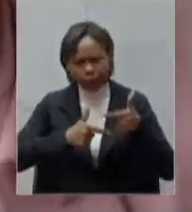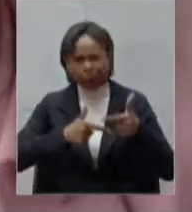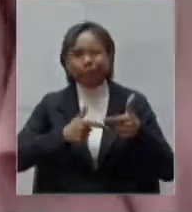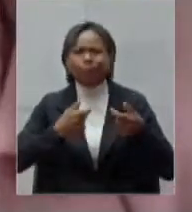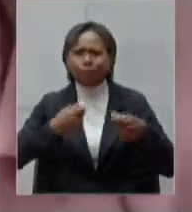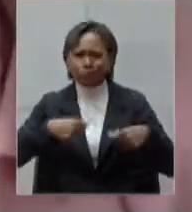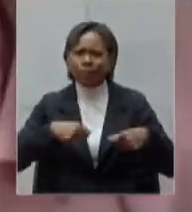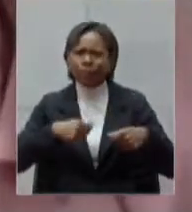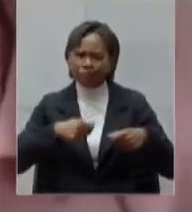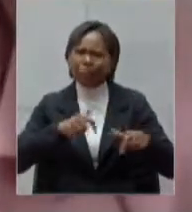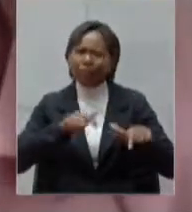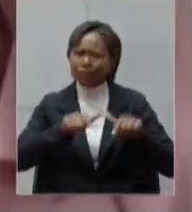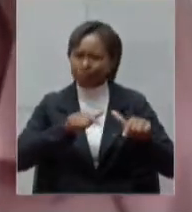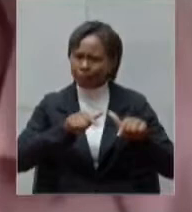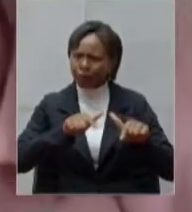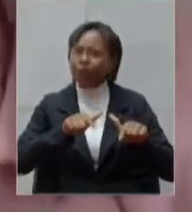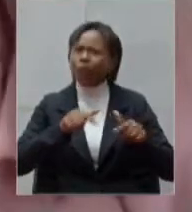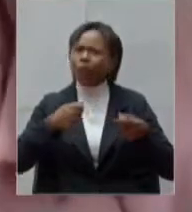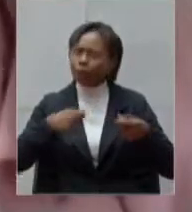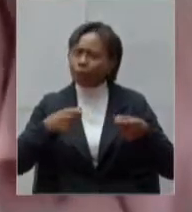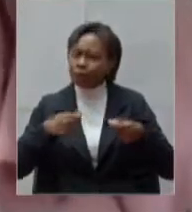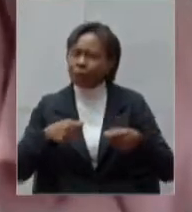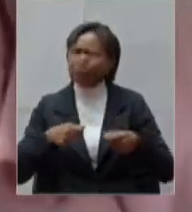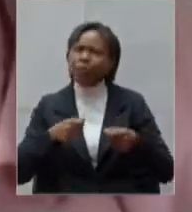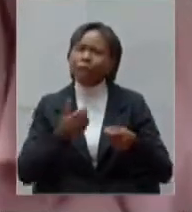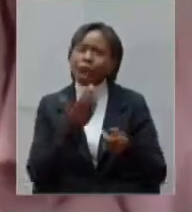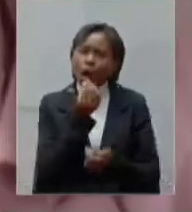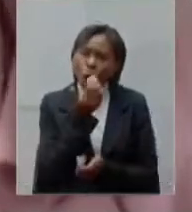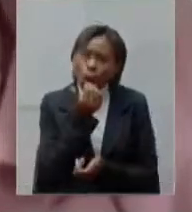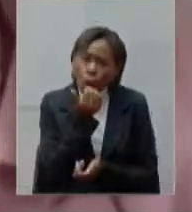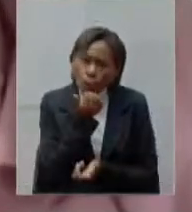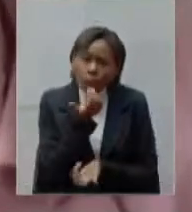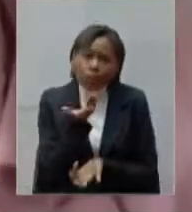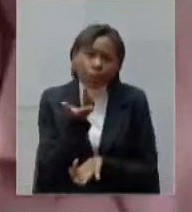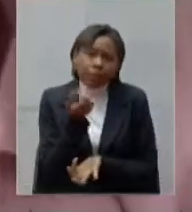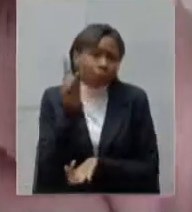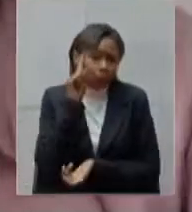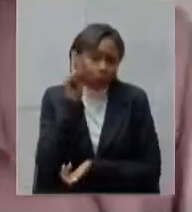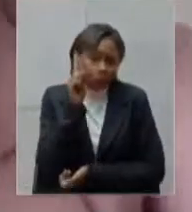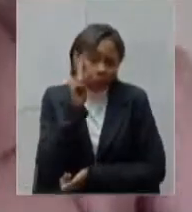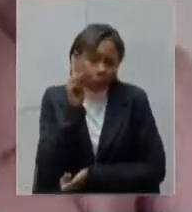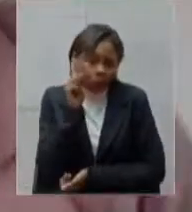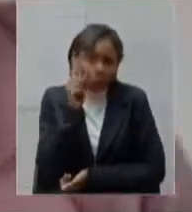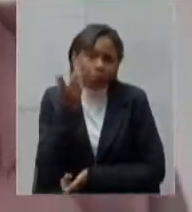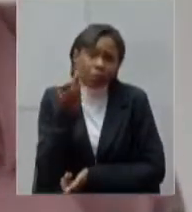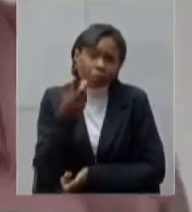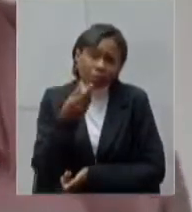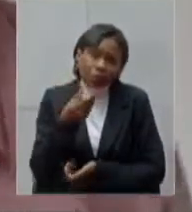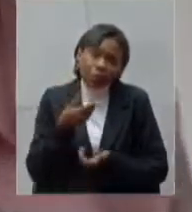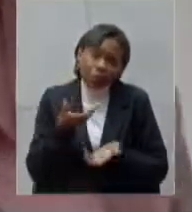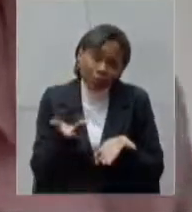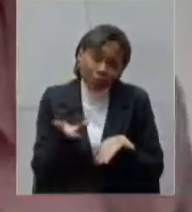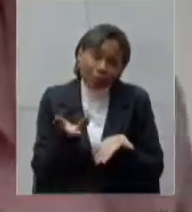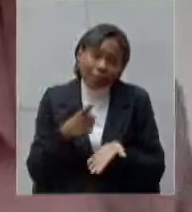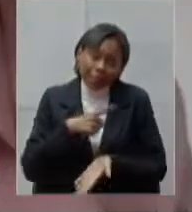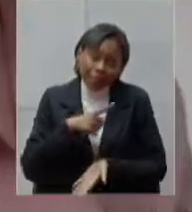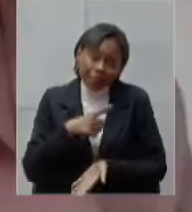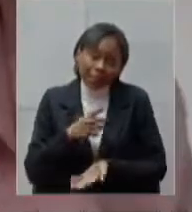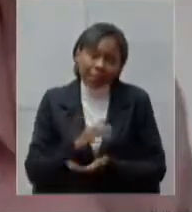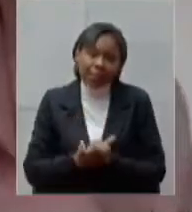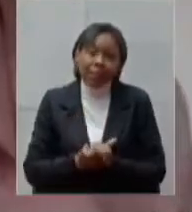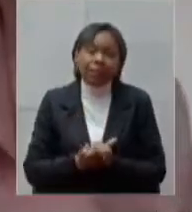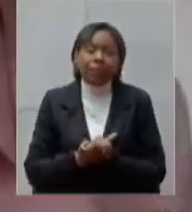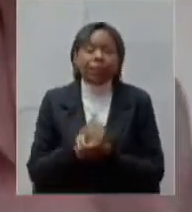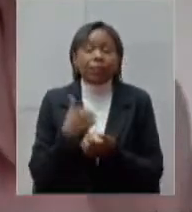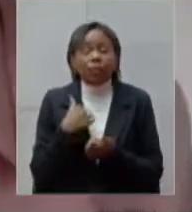precisam levar o seu sustento o seu pão de cada dia para as suas casas e eu quero